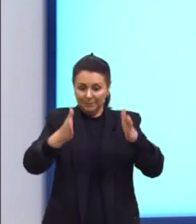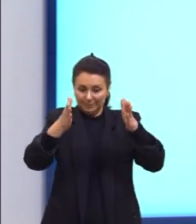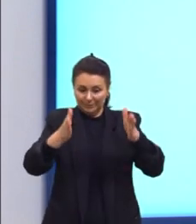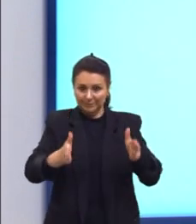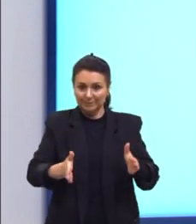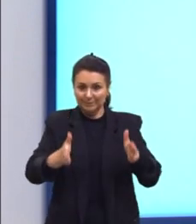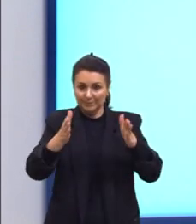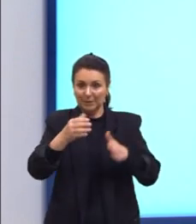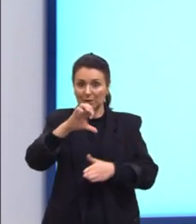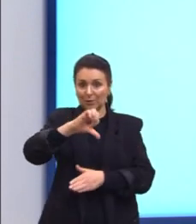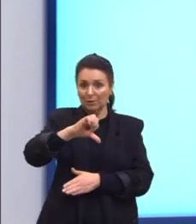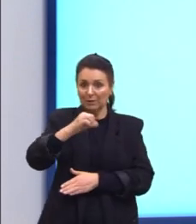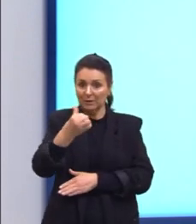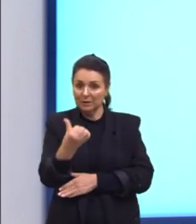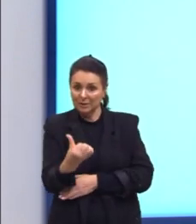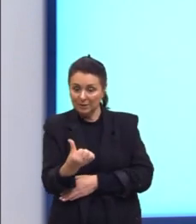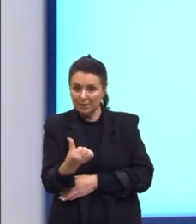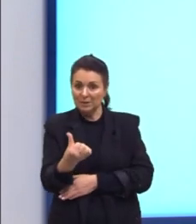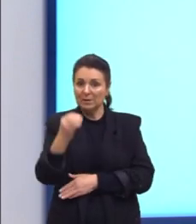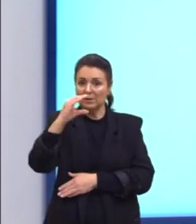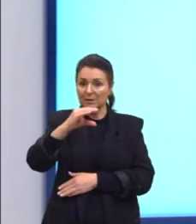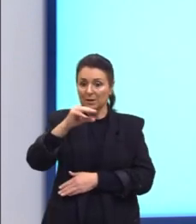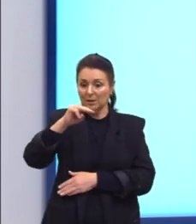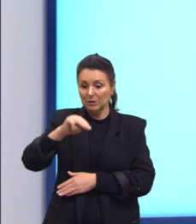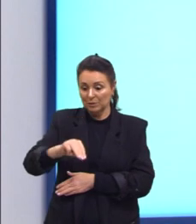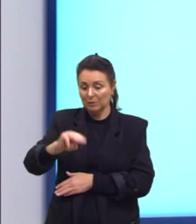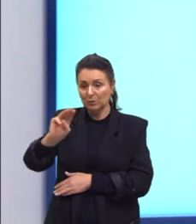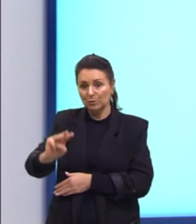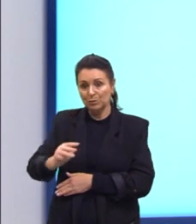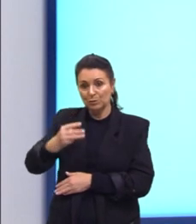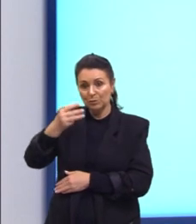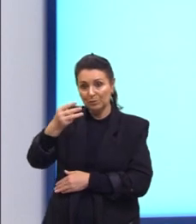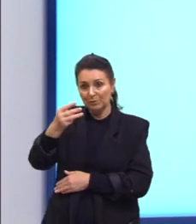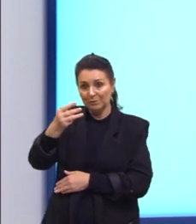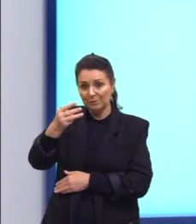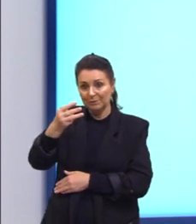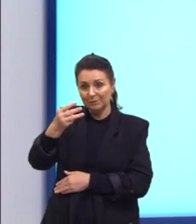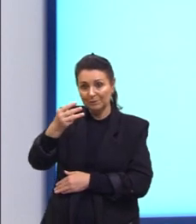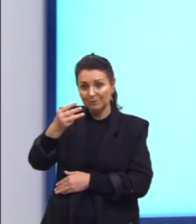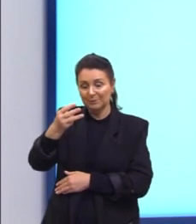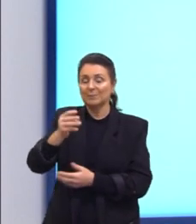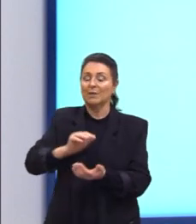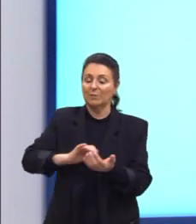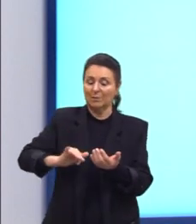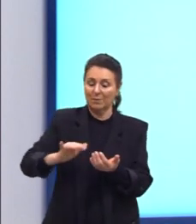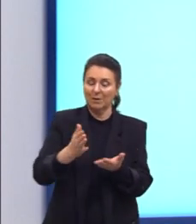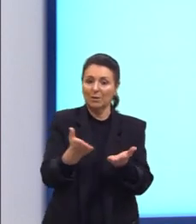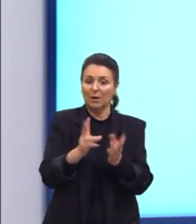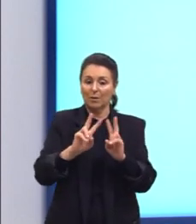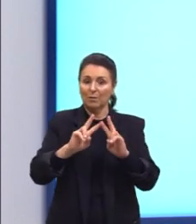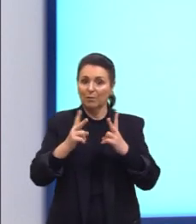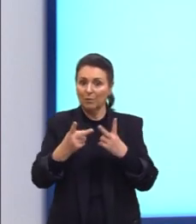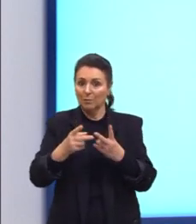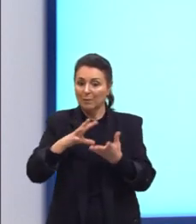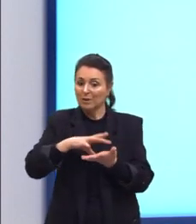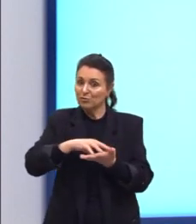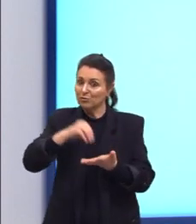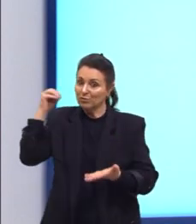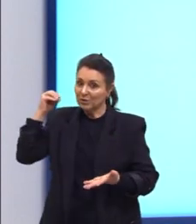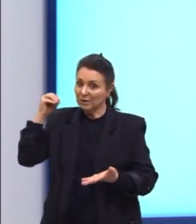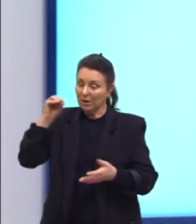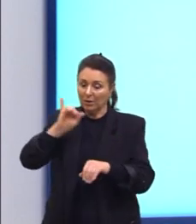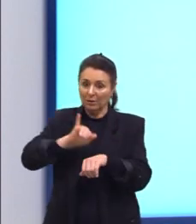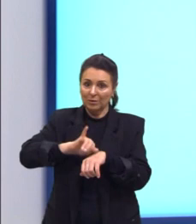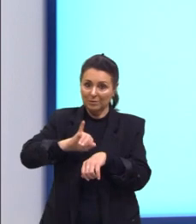de 96 centímetros cúbicos. Vamos calcular agora o volume para retirar o objeto.